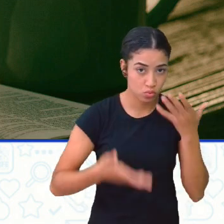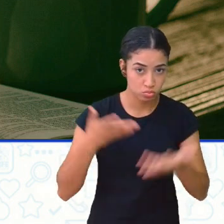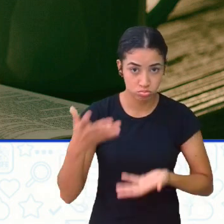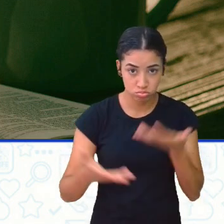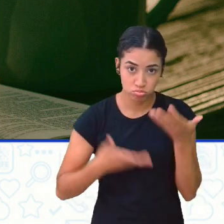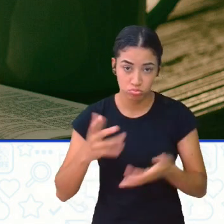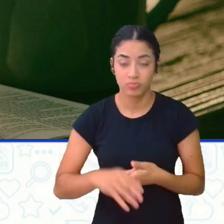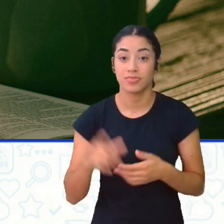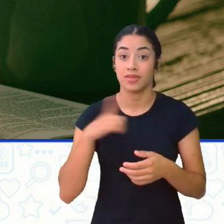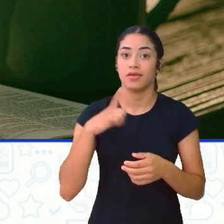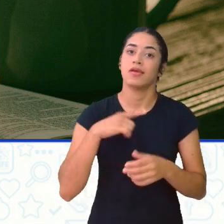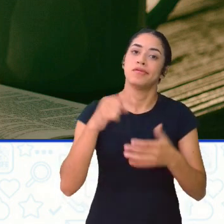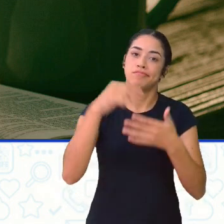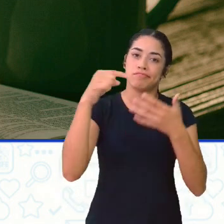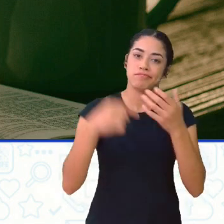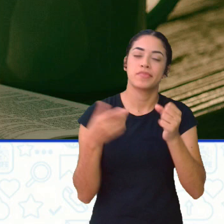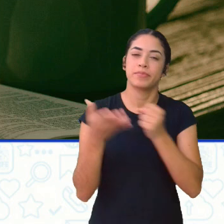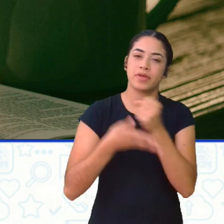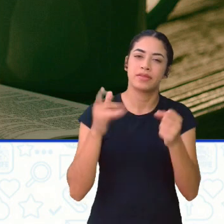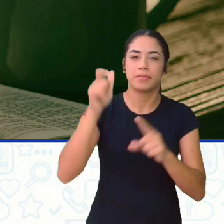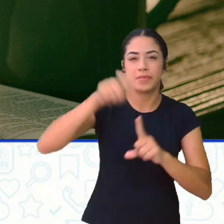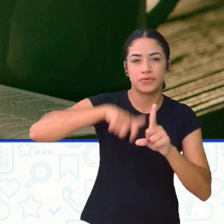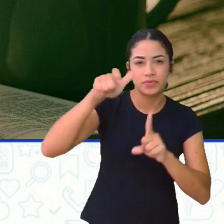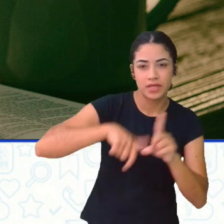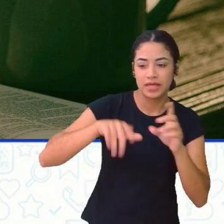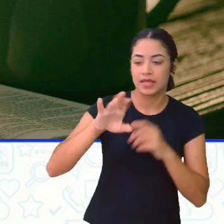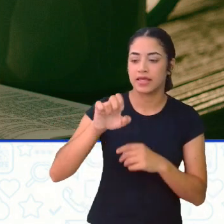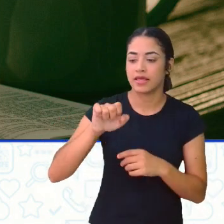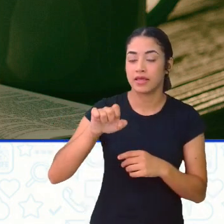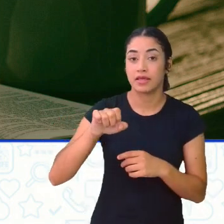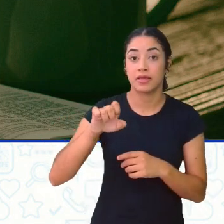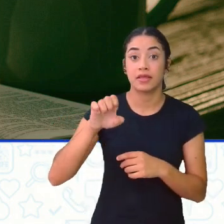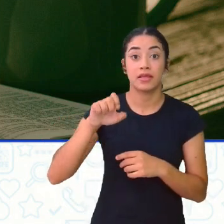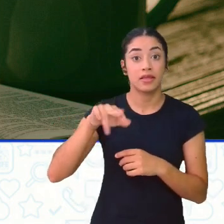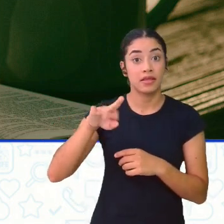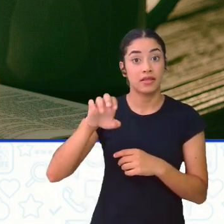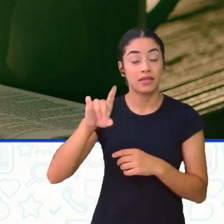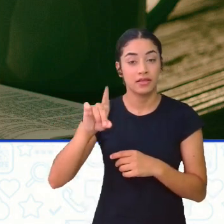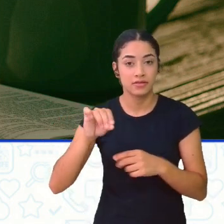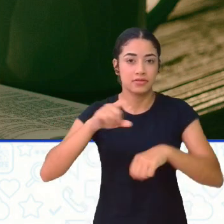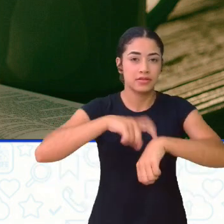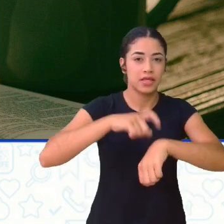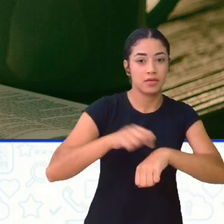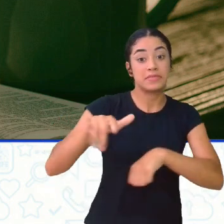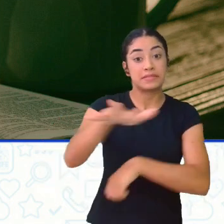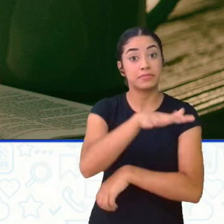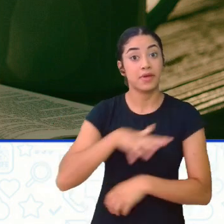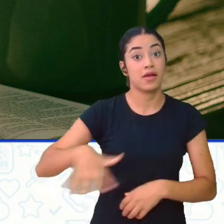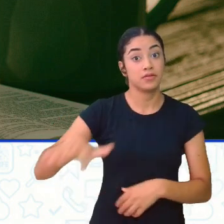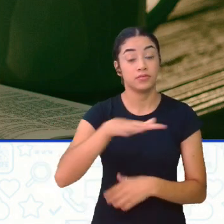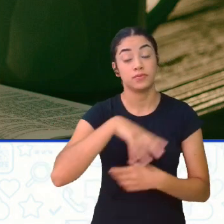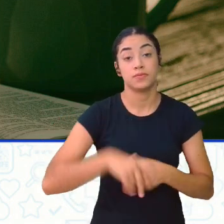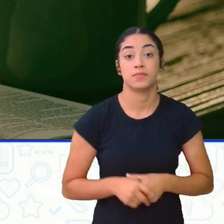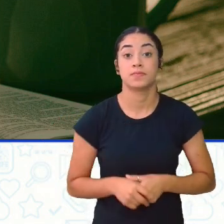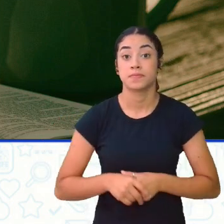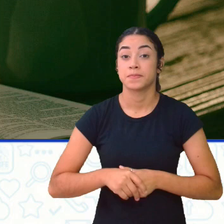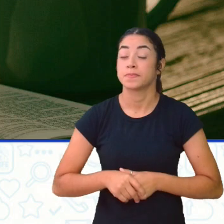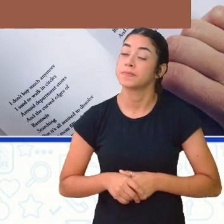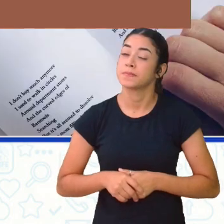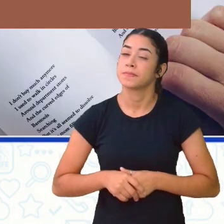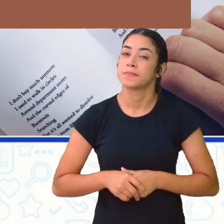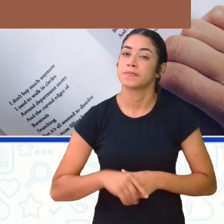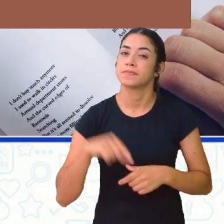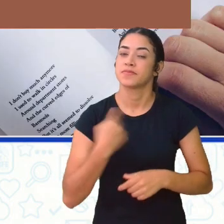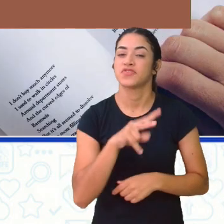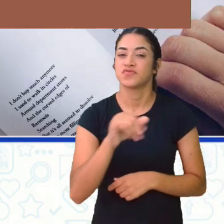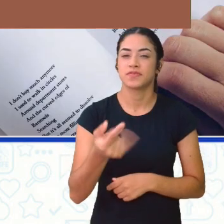elementos básicos A gente tem personagem A gente tem enredo A gente tem tempo Espaço E A gente